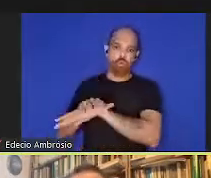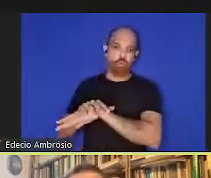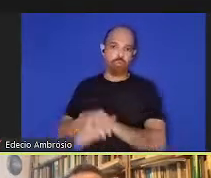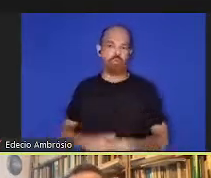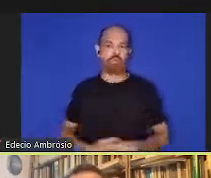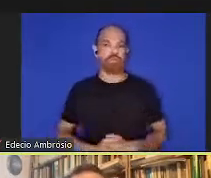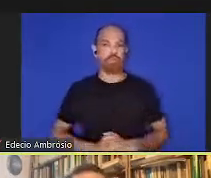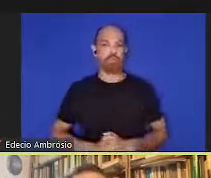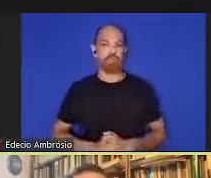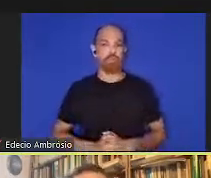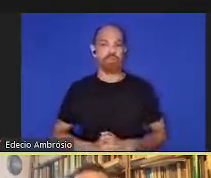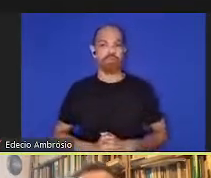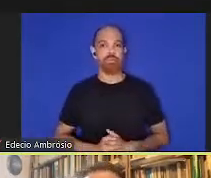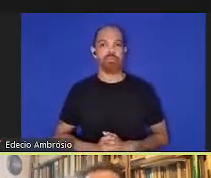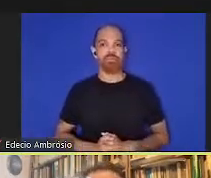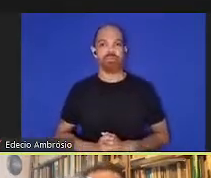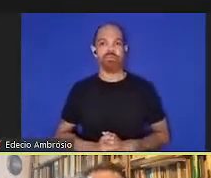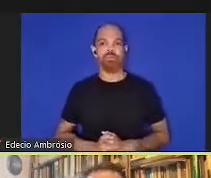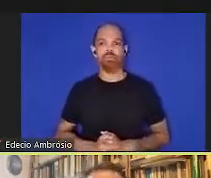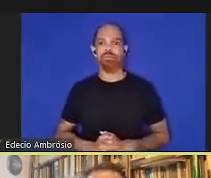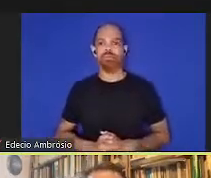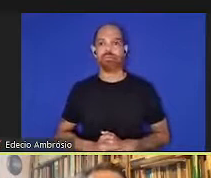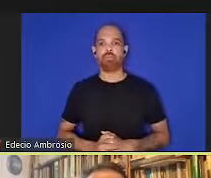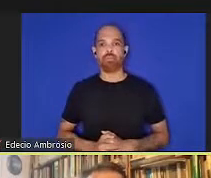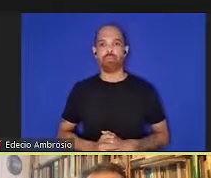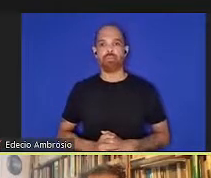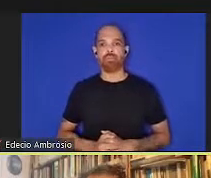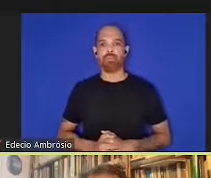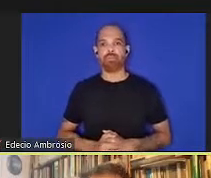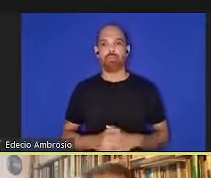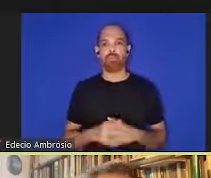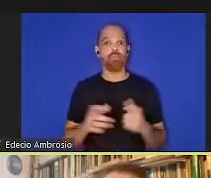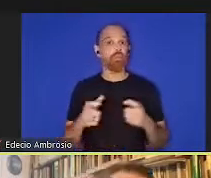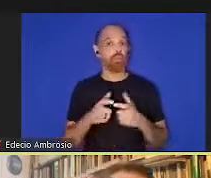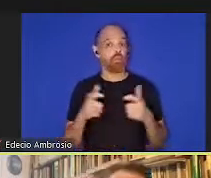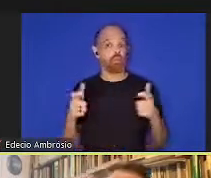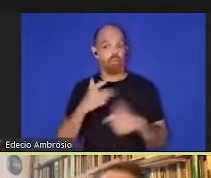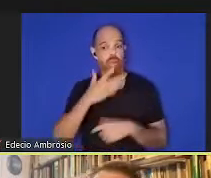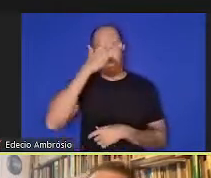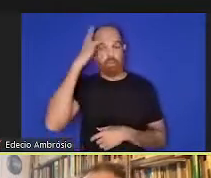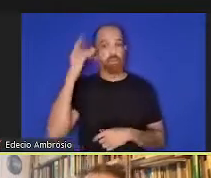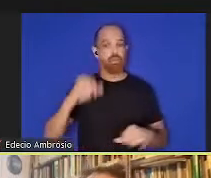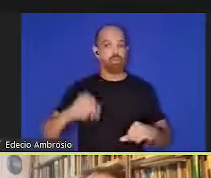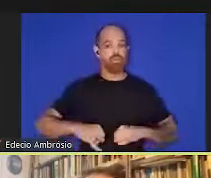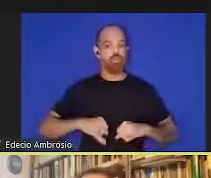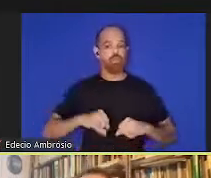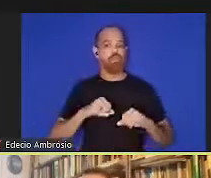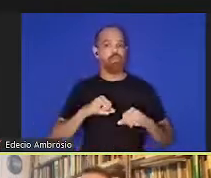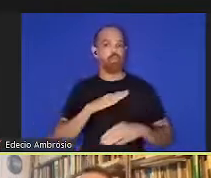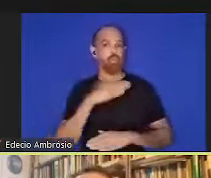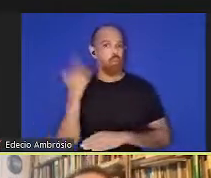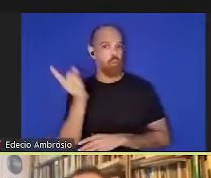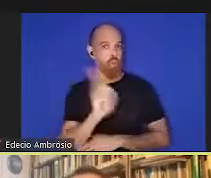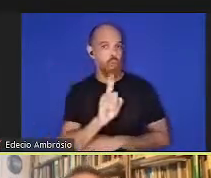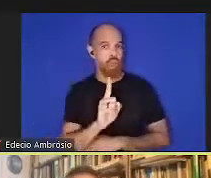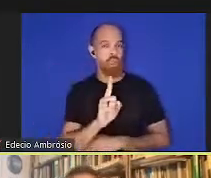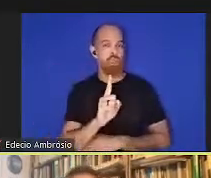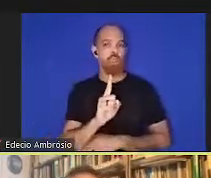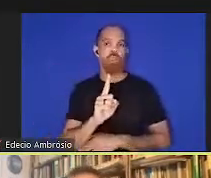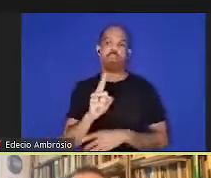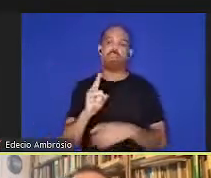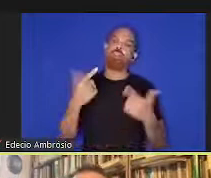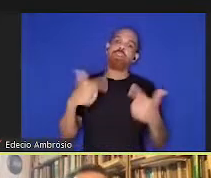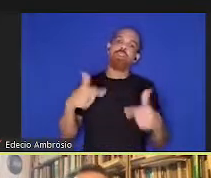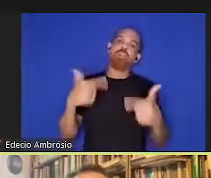Muitas pessoas que não sofreram fatalidades não tinham comorbidades.